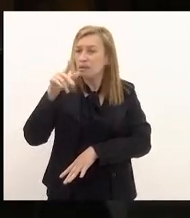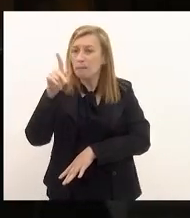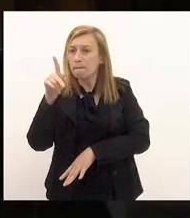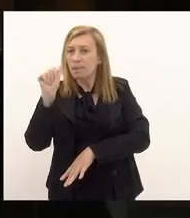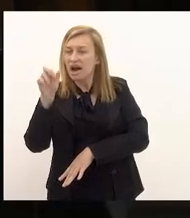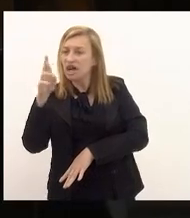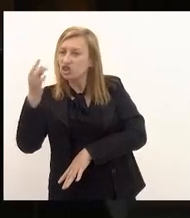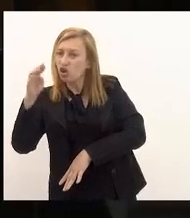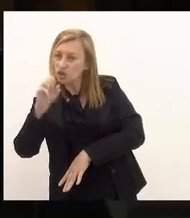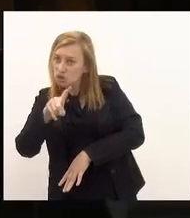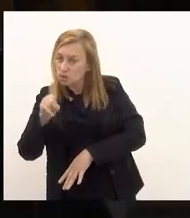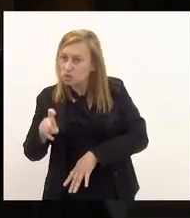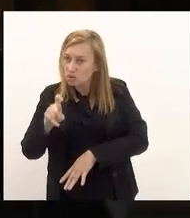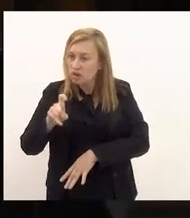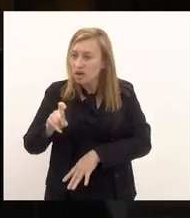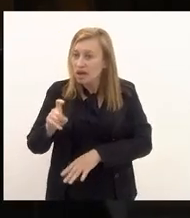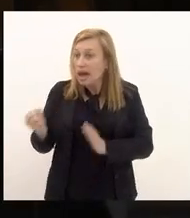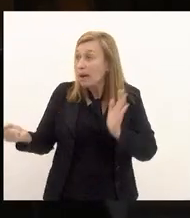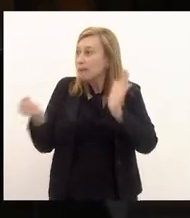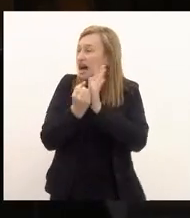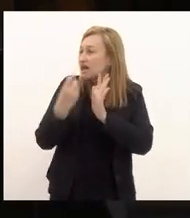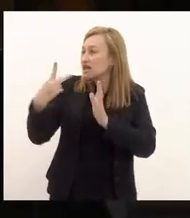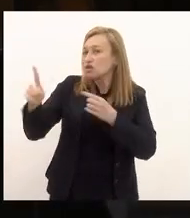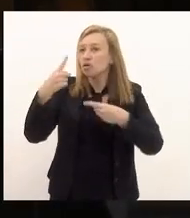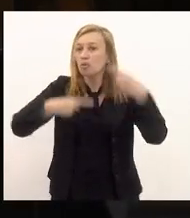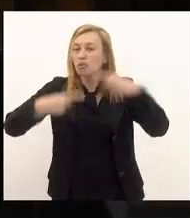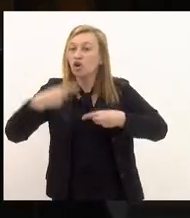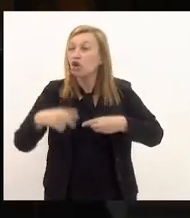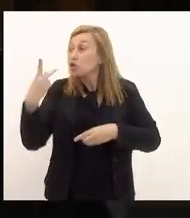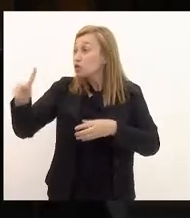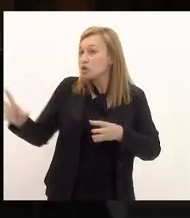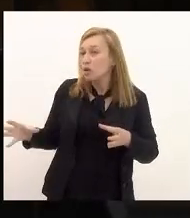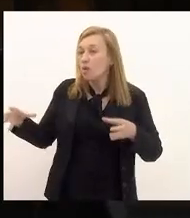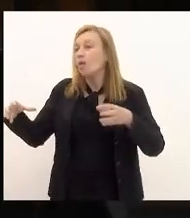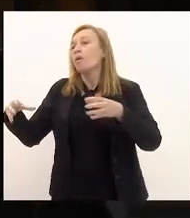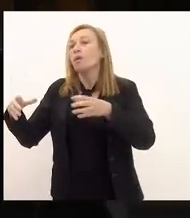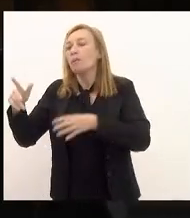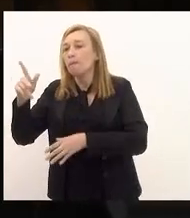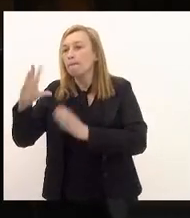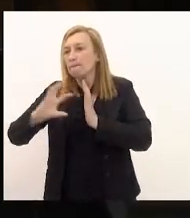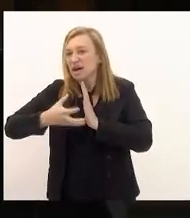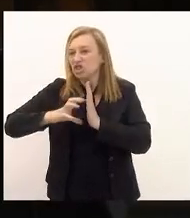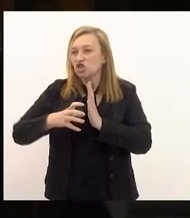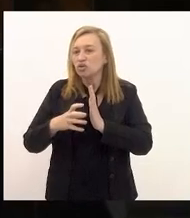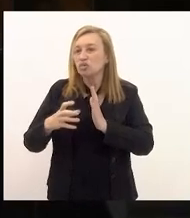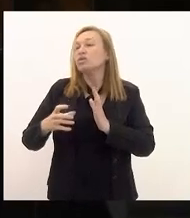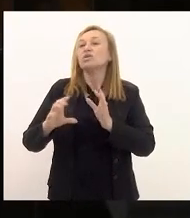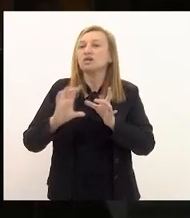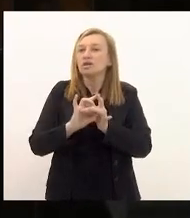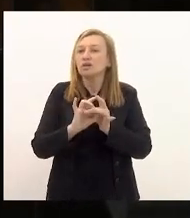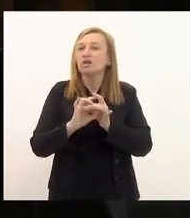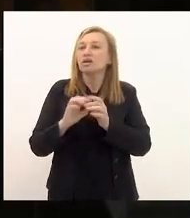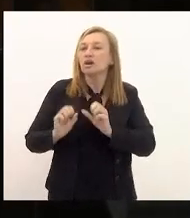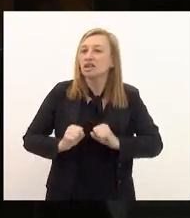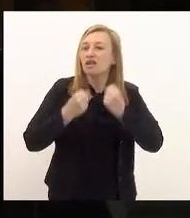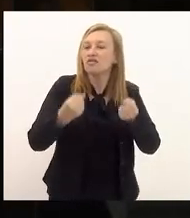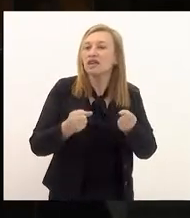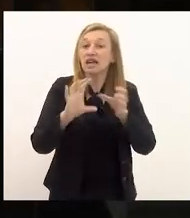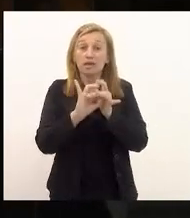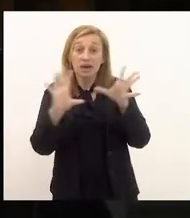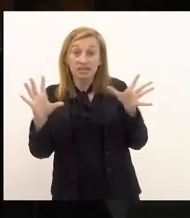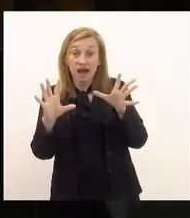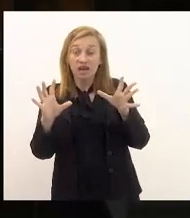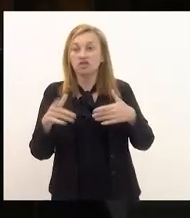é uma marca da sua atuação política deputada o seu partido defende o socialismo e a liberdade através dessa